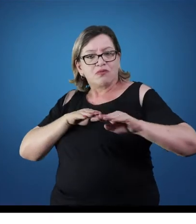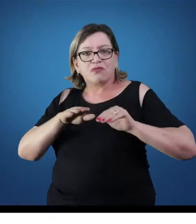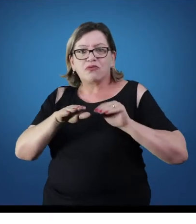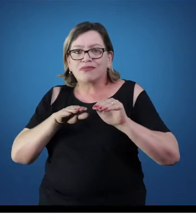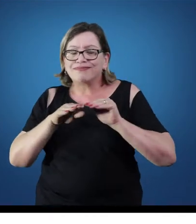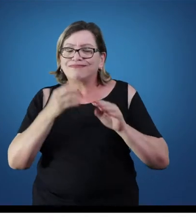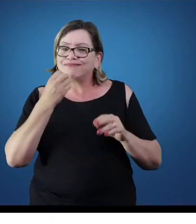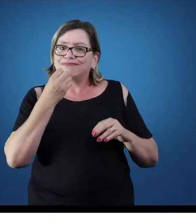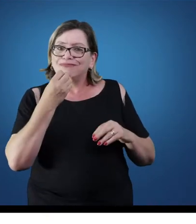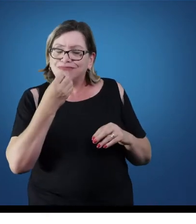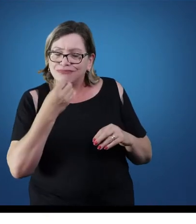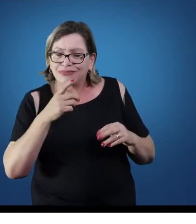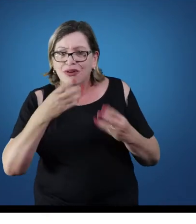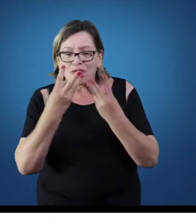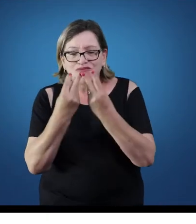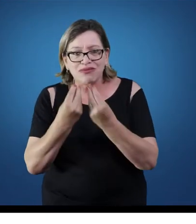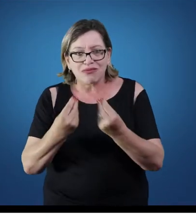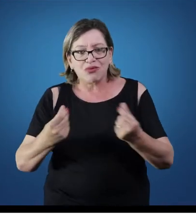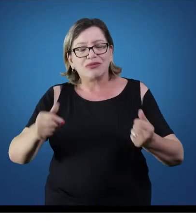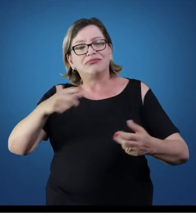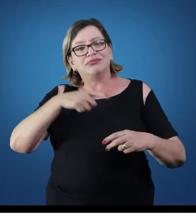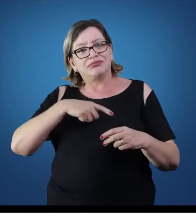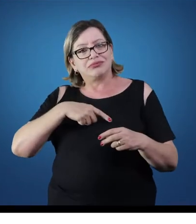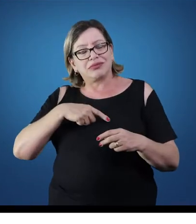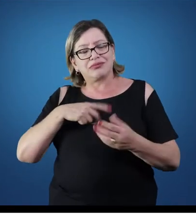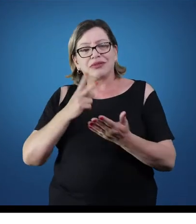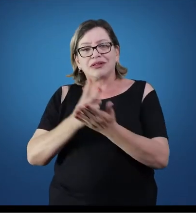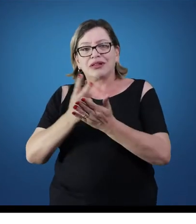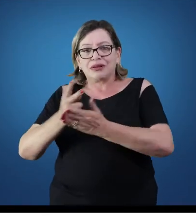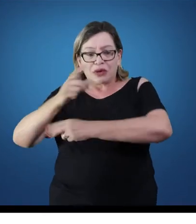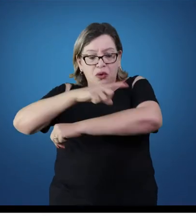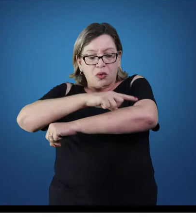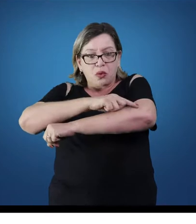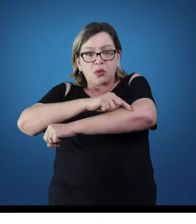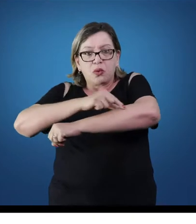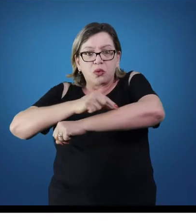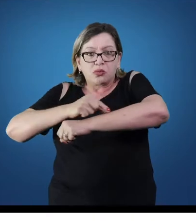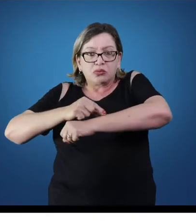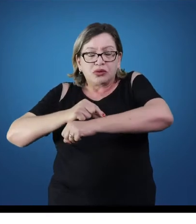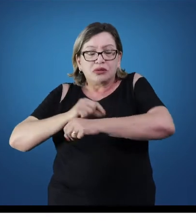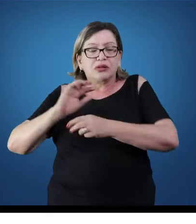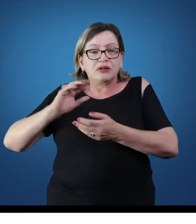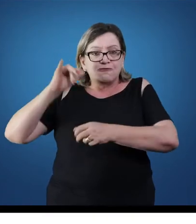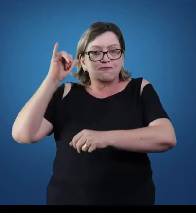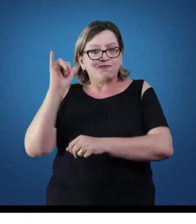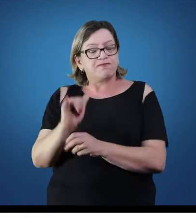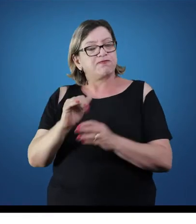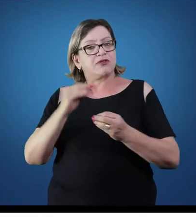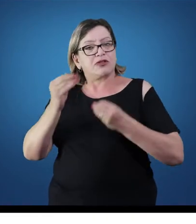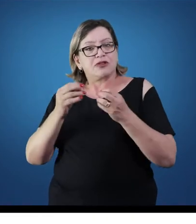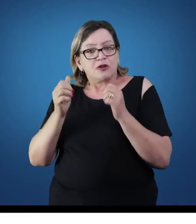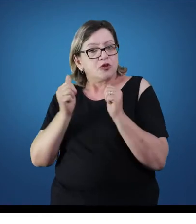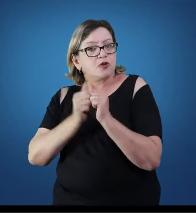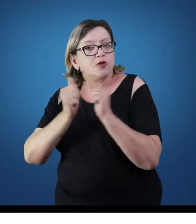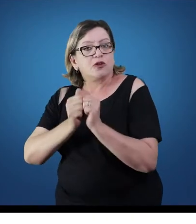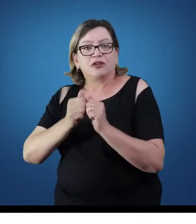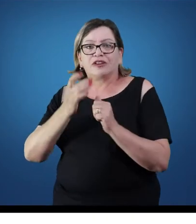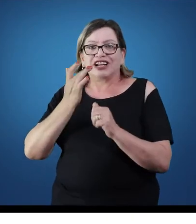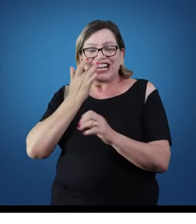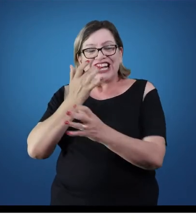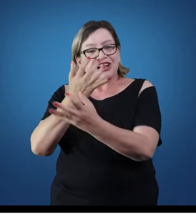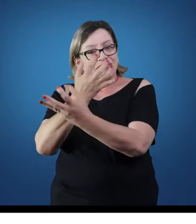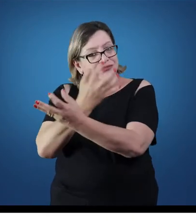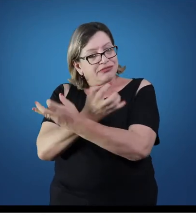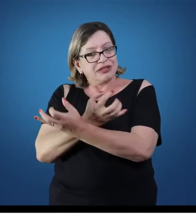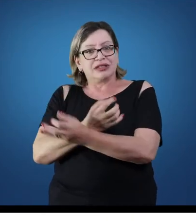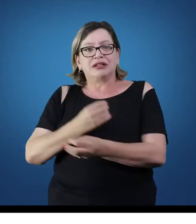precisamos dos músculos para isso. Os músculos se fixam em situações de ossos. Então eles se